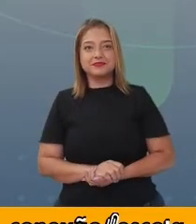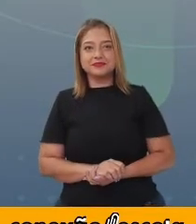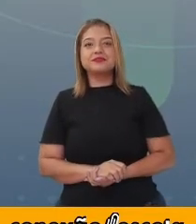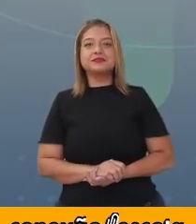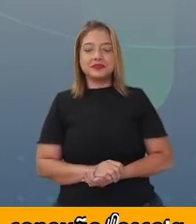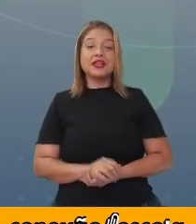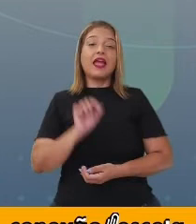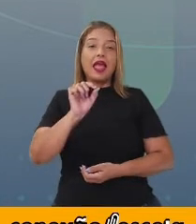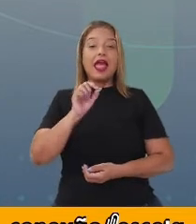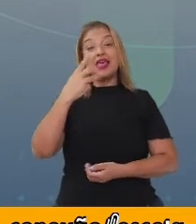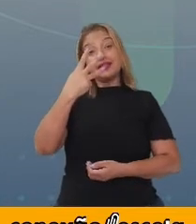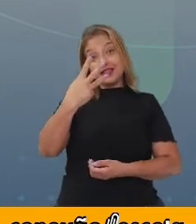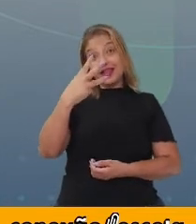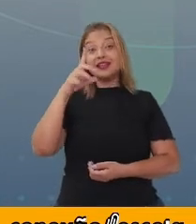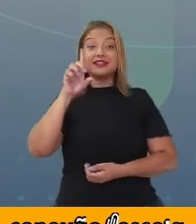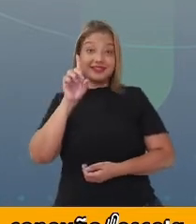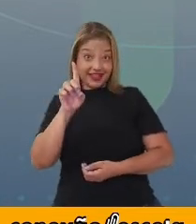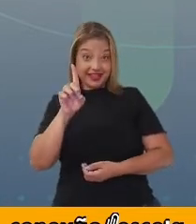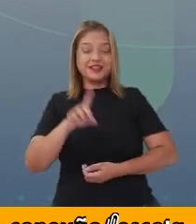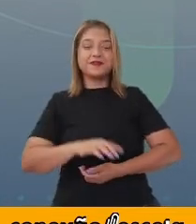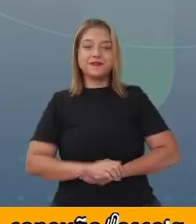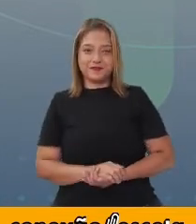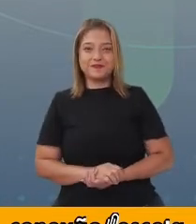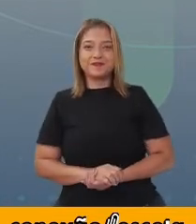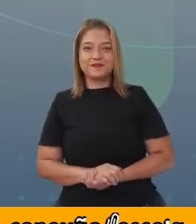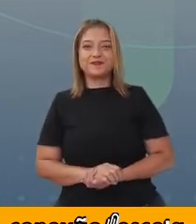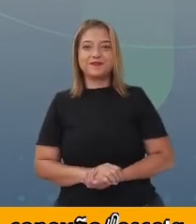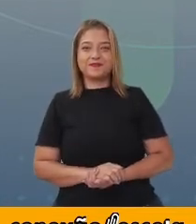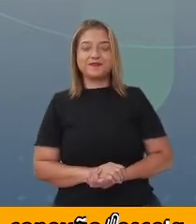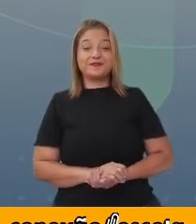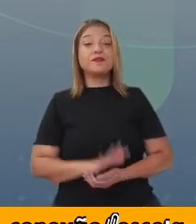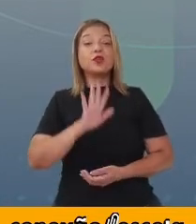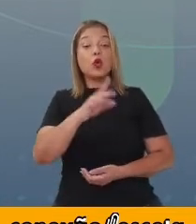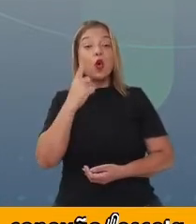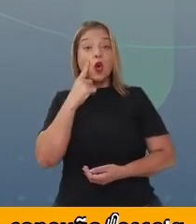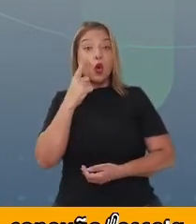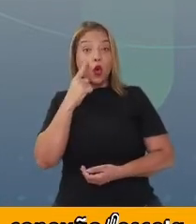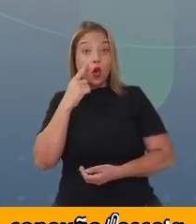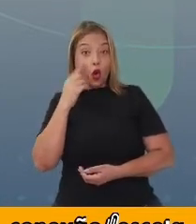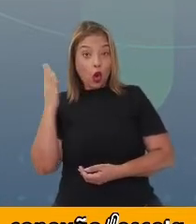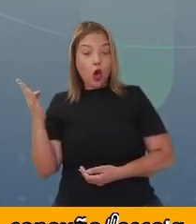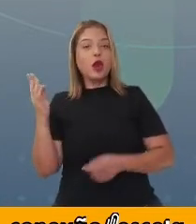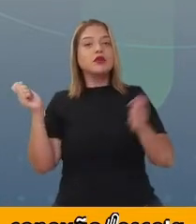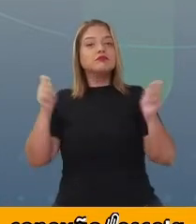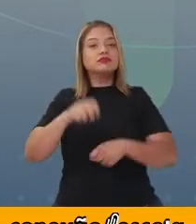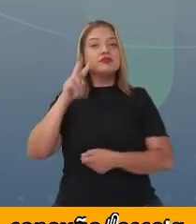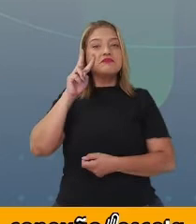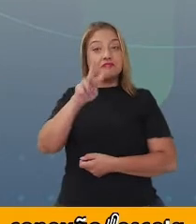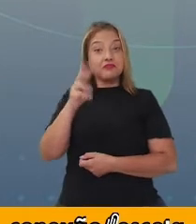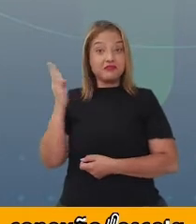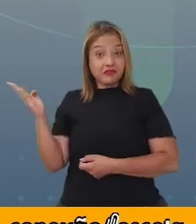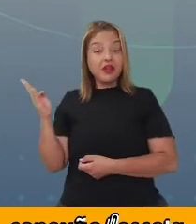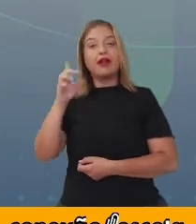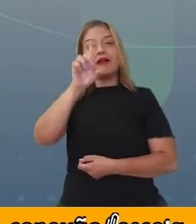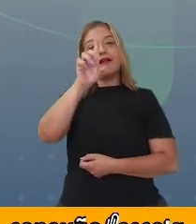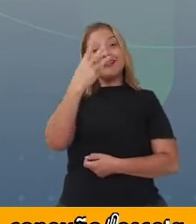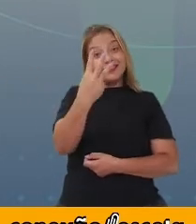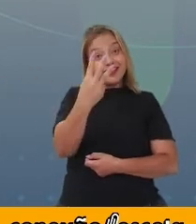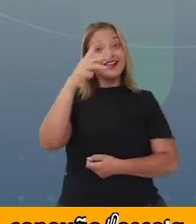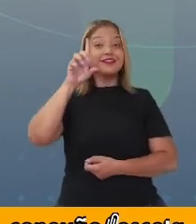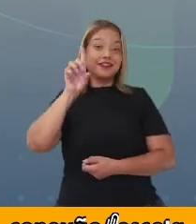Então, olha só. Aqui, né, a gente fala que são tridimensionais, ou seja,